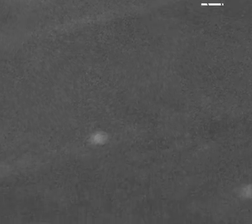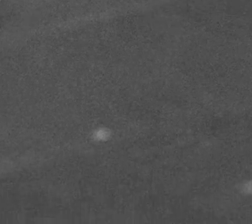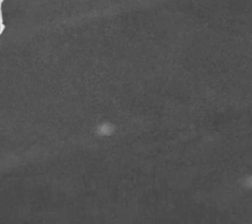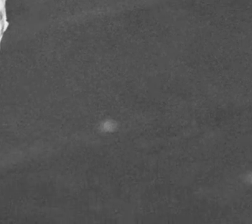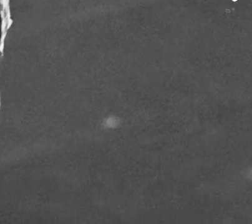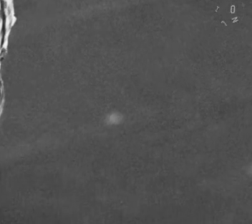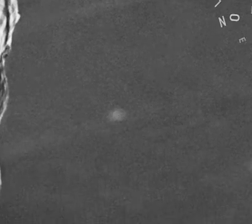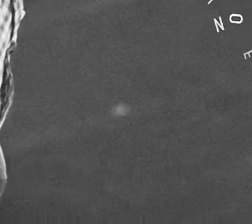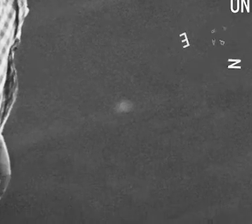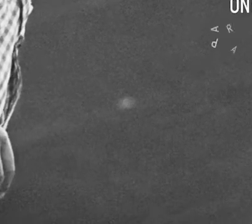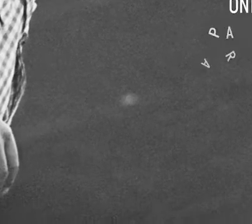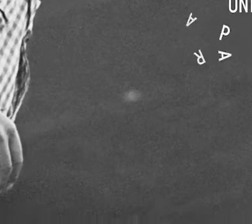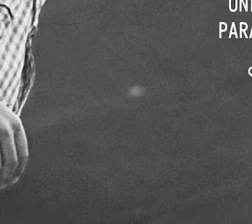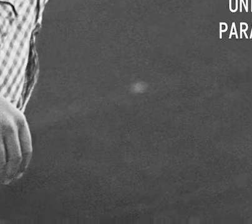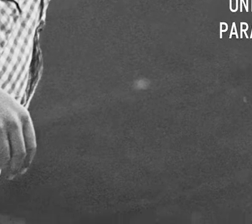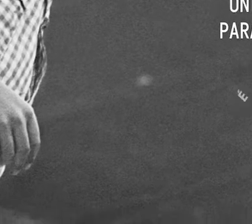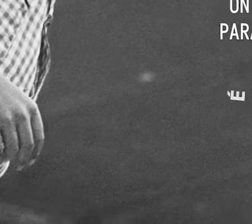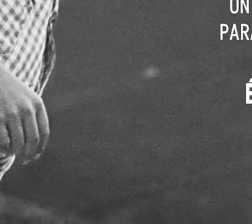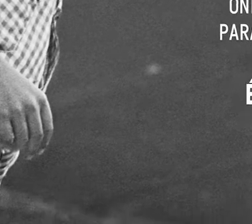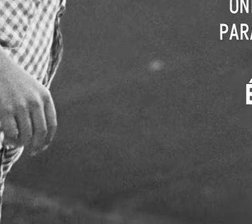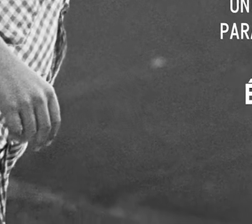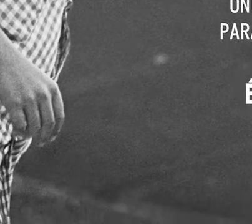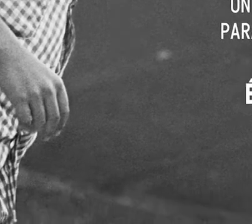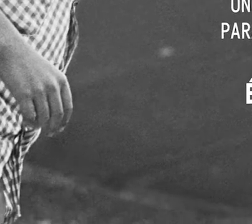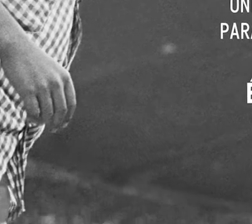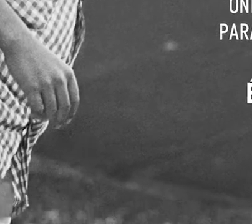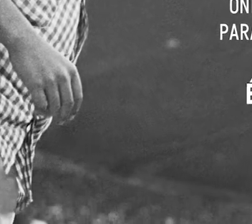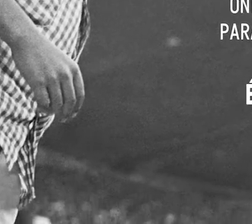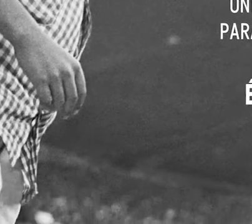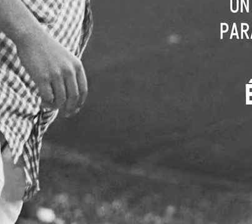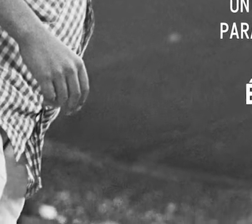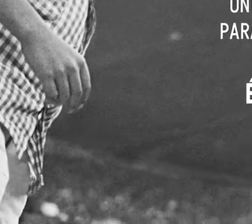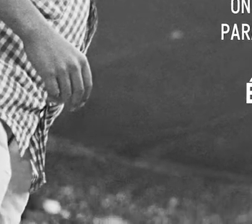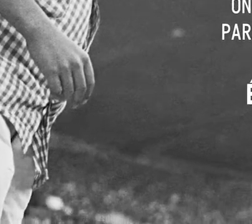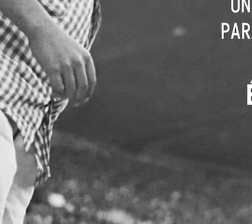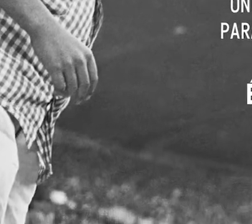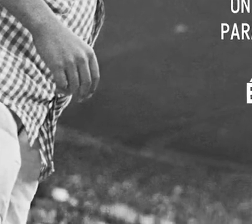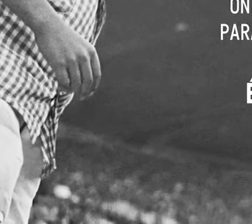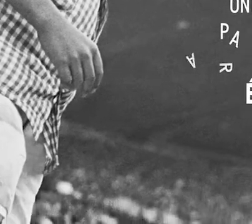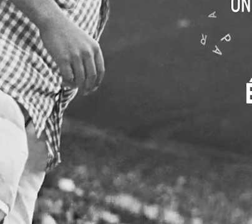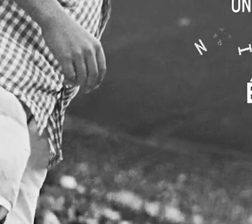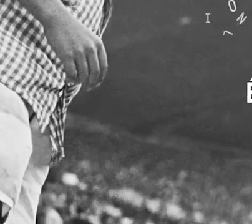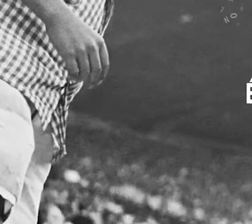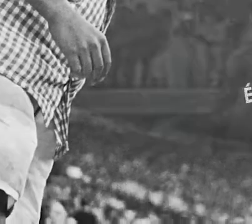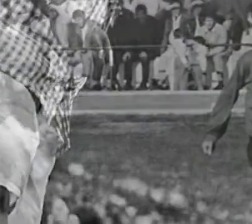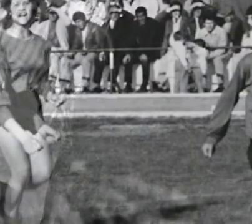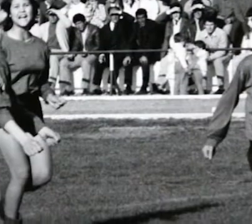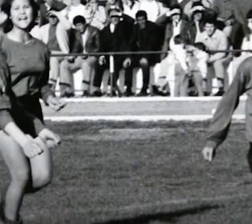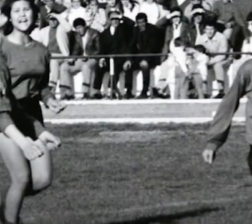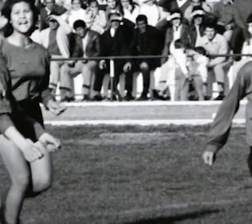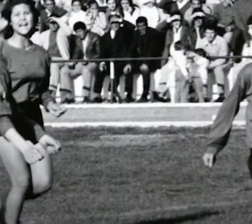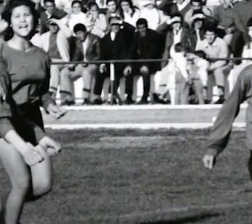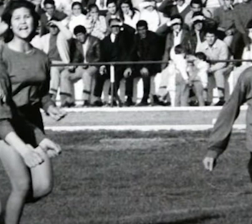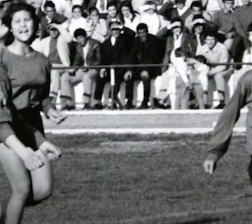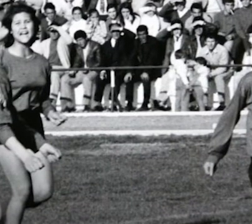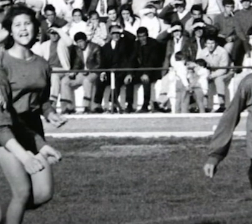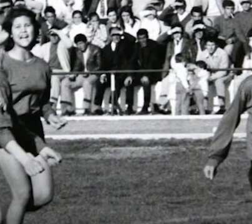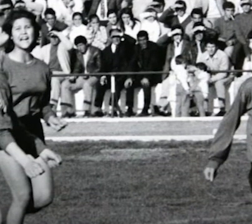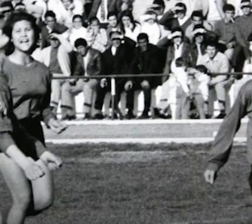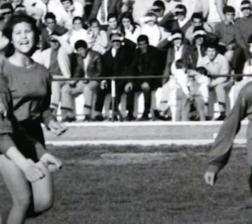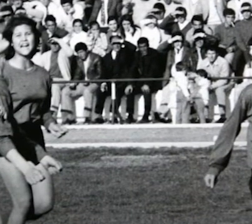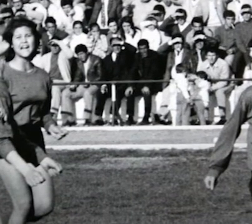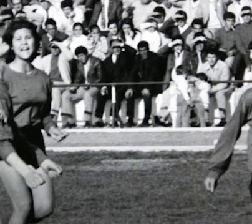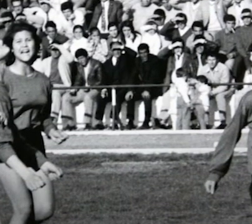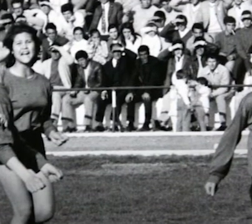O festival Cinefoot reúne magia, amor e paixão. O mundo